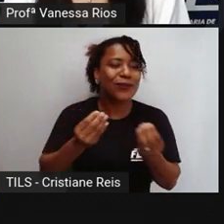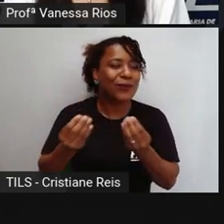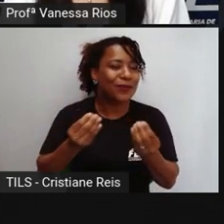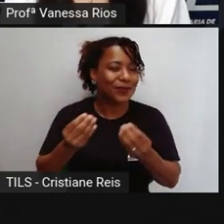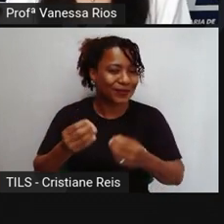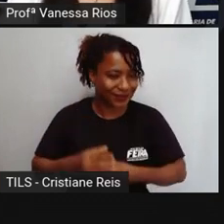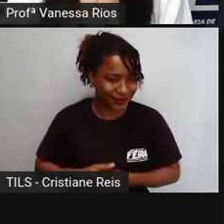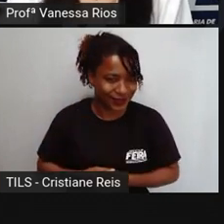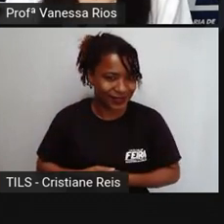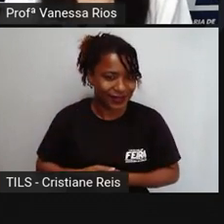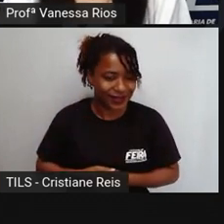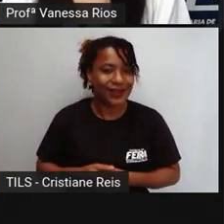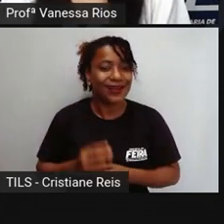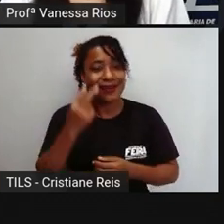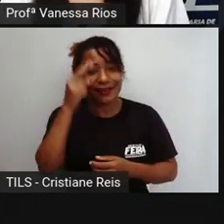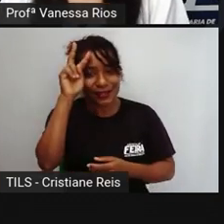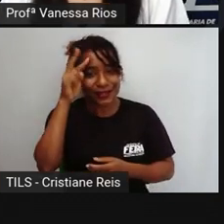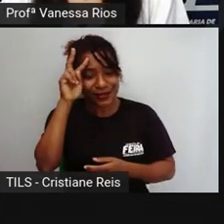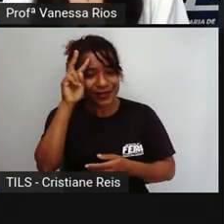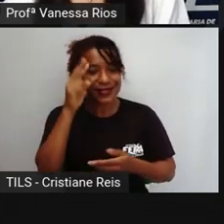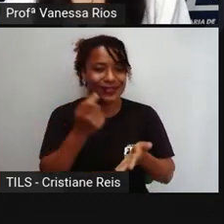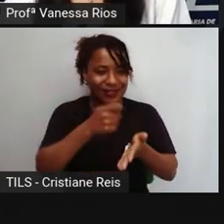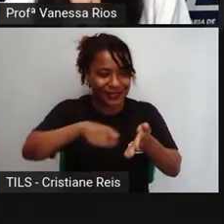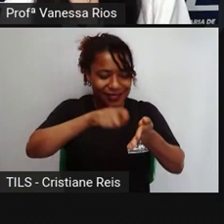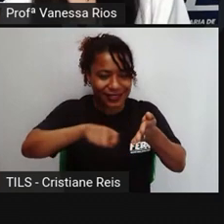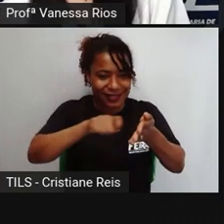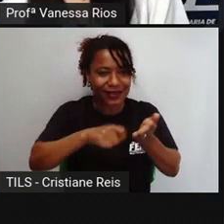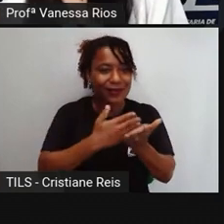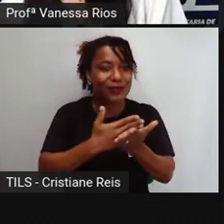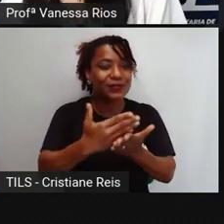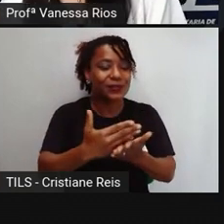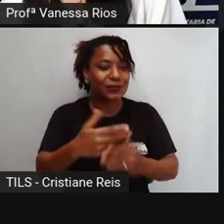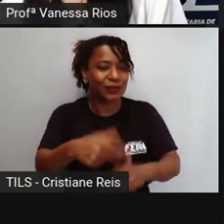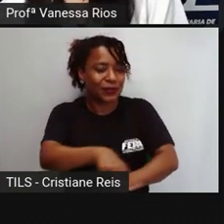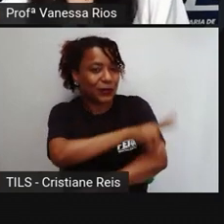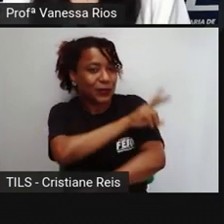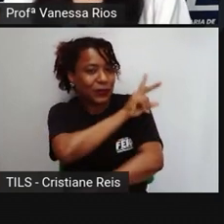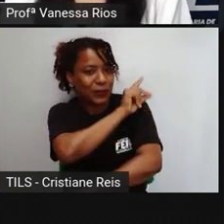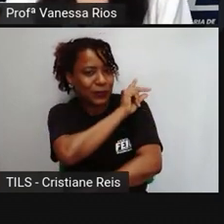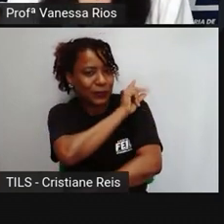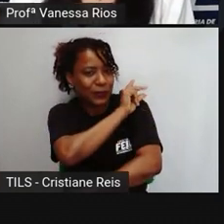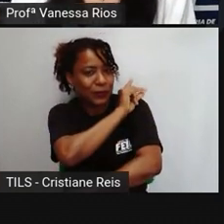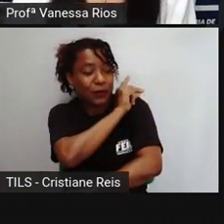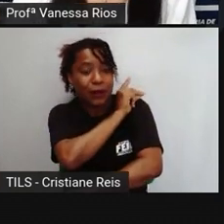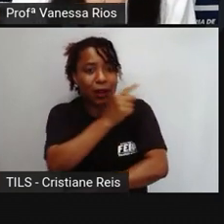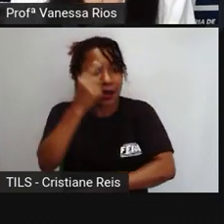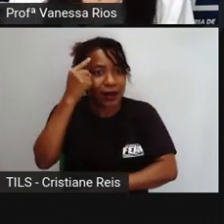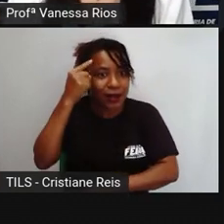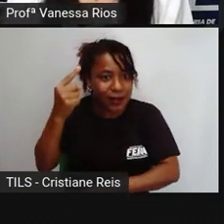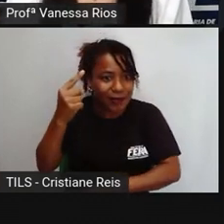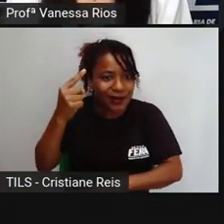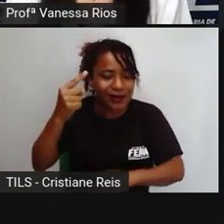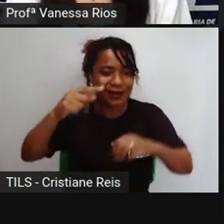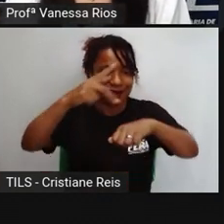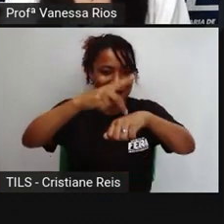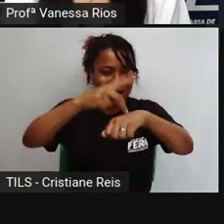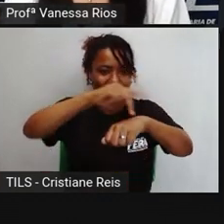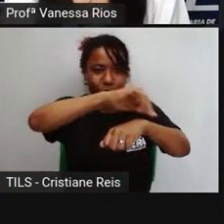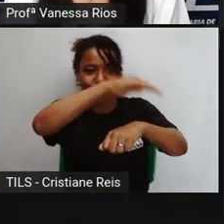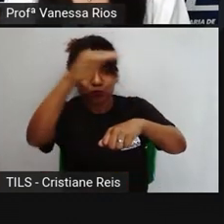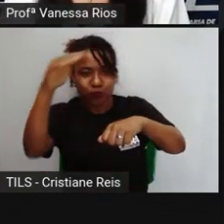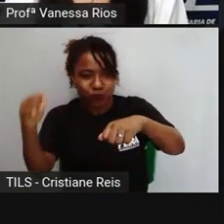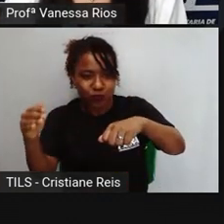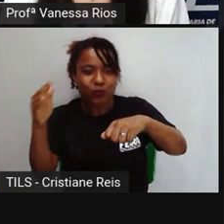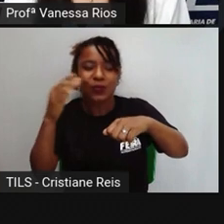começou no período da pré-história, quando os homens faziam desenhos nas paredes das cavernas como uma forma de se